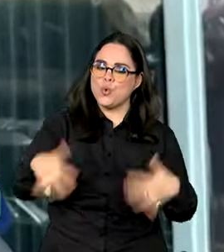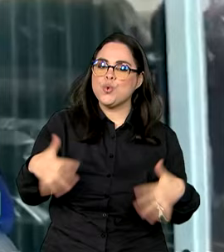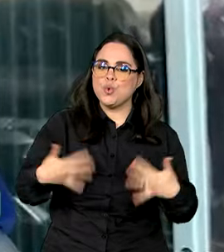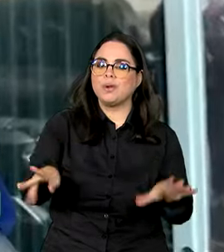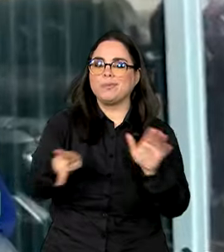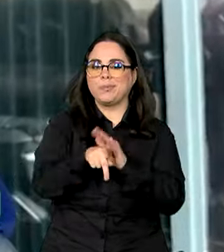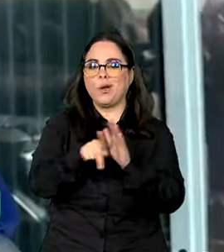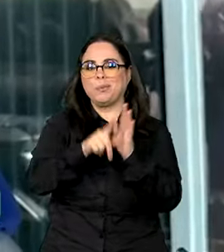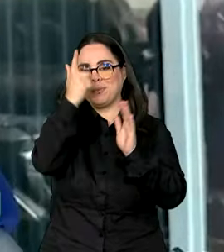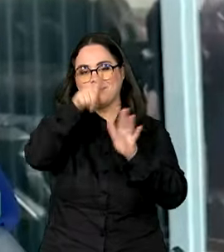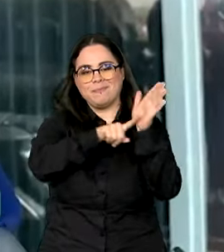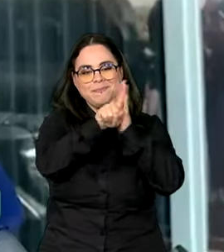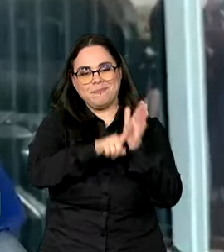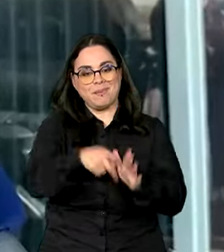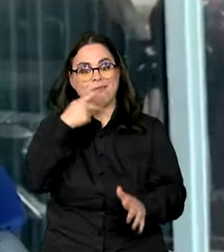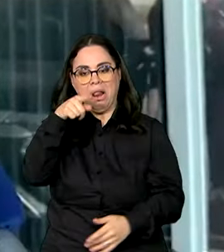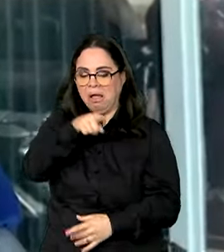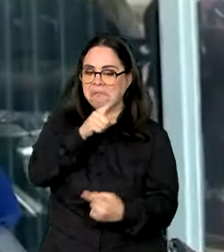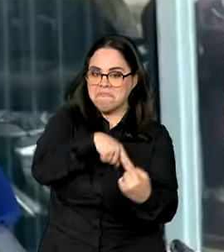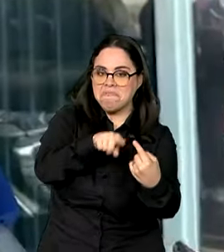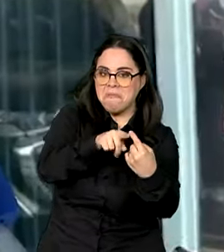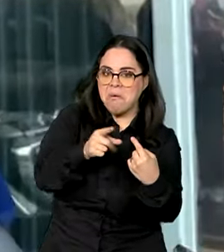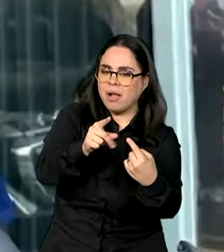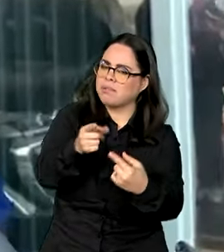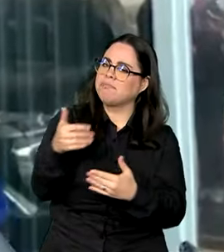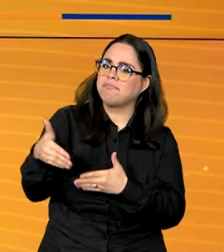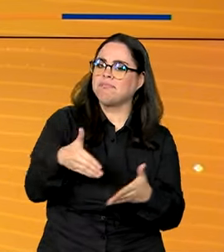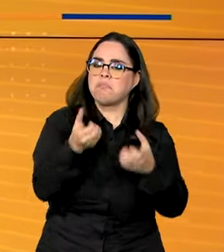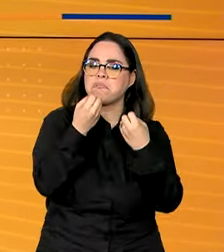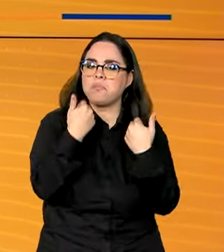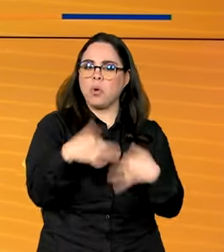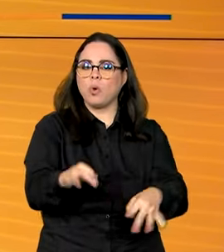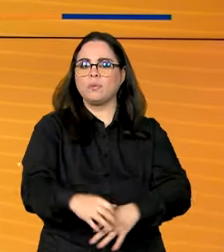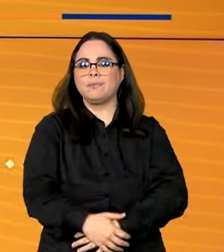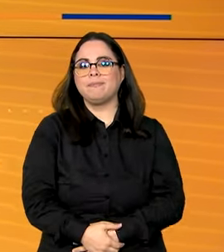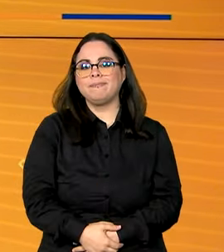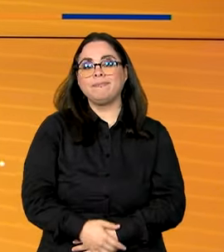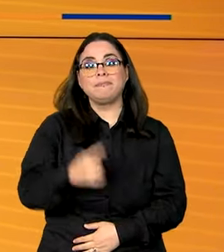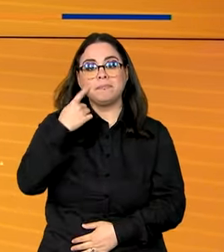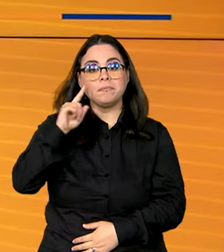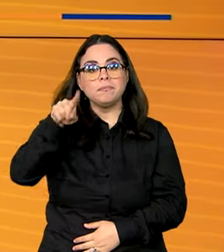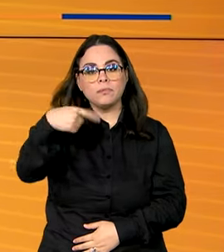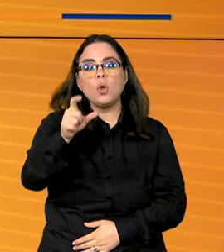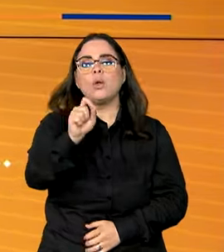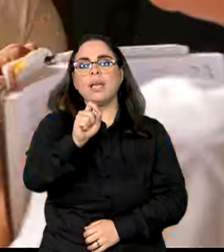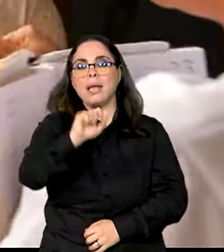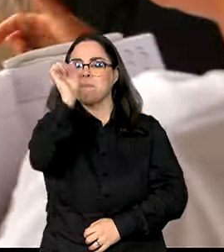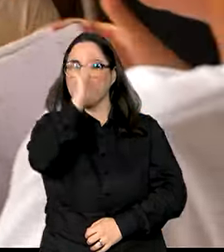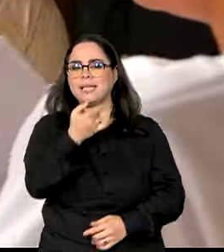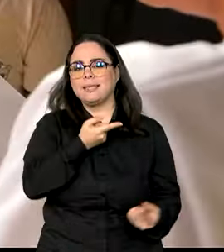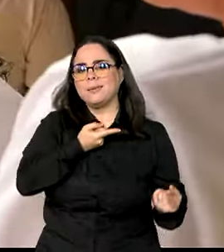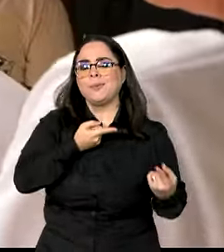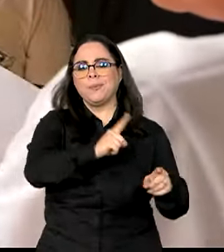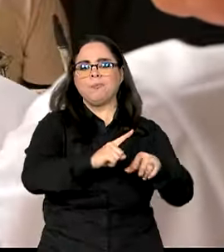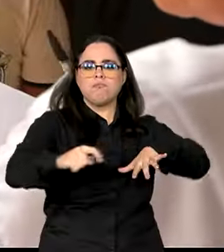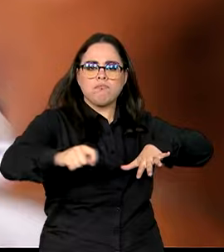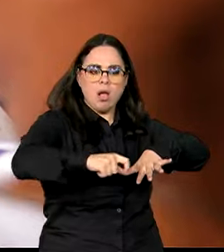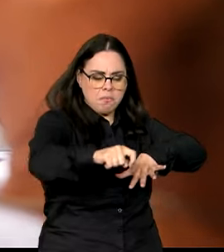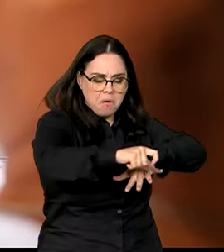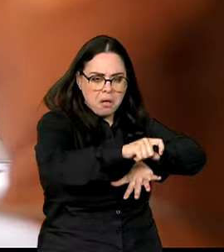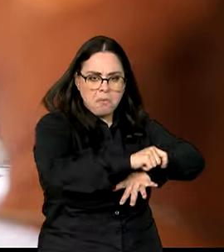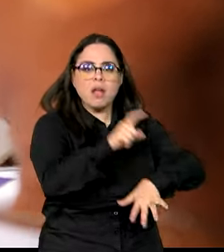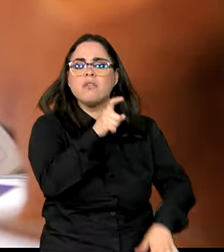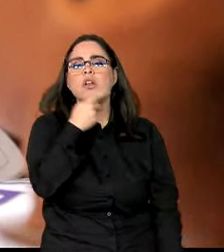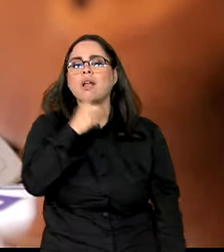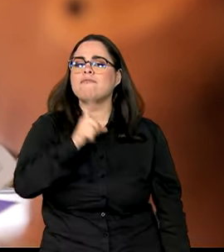especialistas. Então, nós estamos no bom caminho. Veja a seguir no quadro Brasil contra a fake, você vai ver